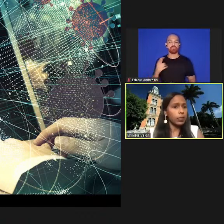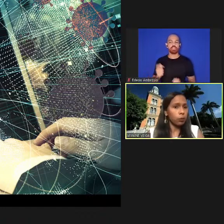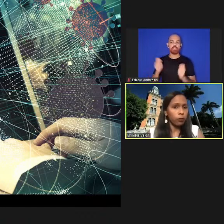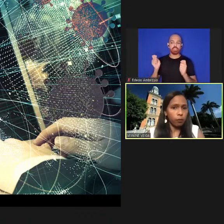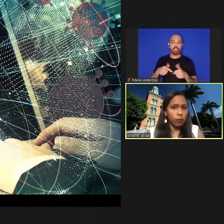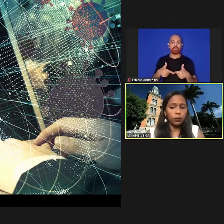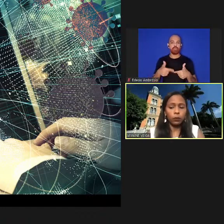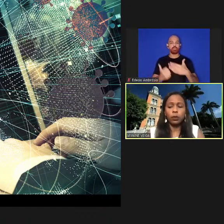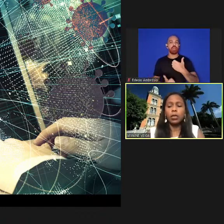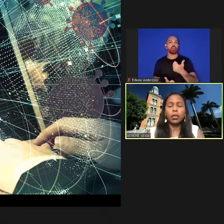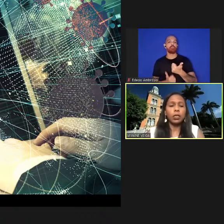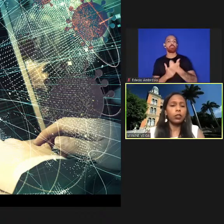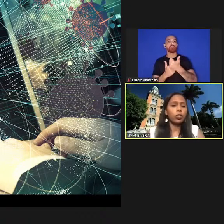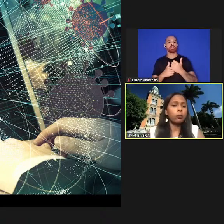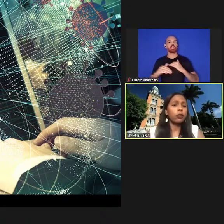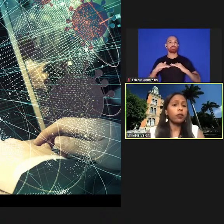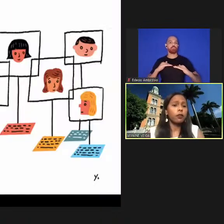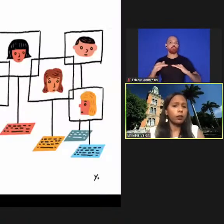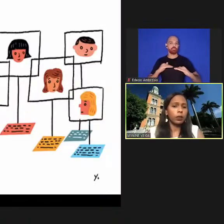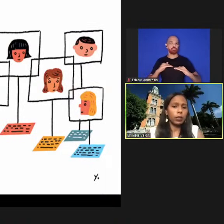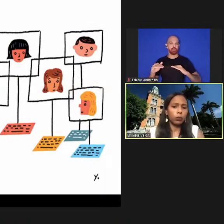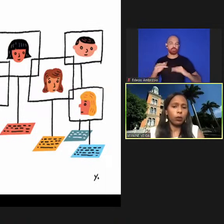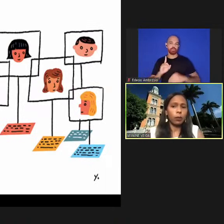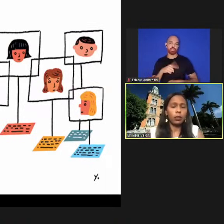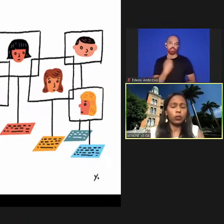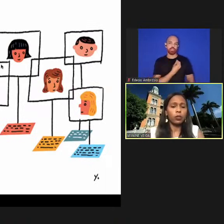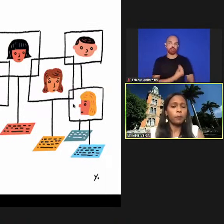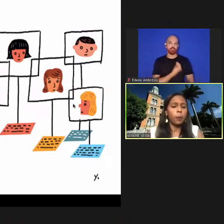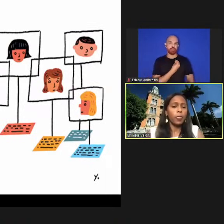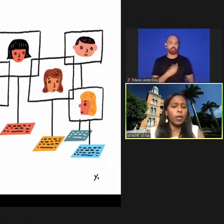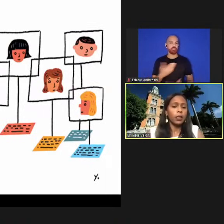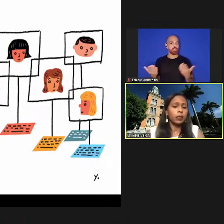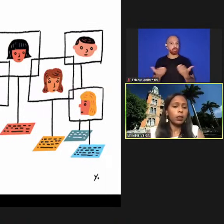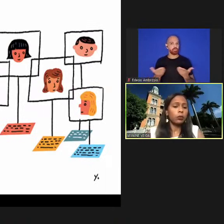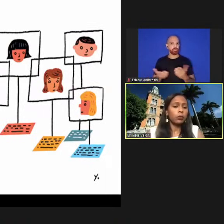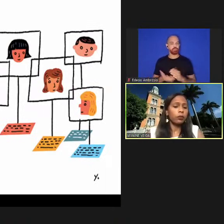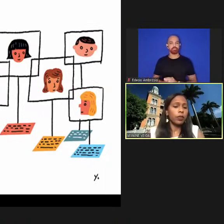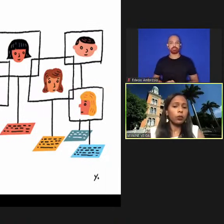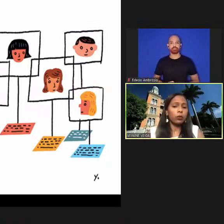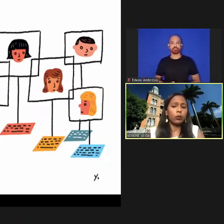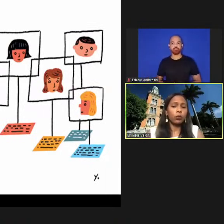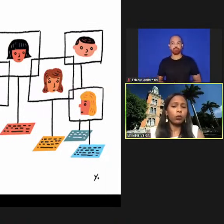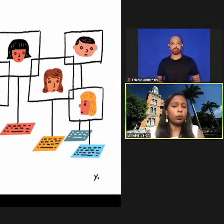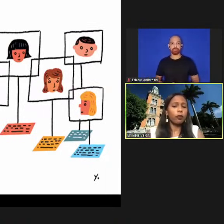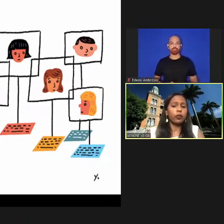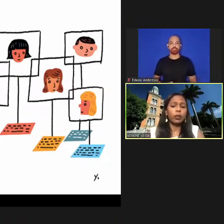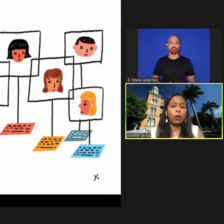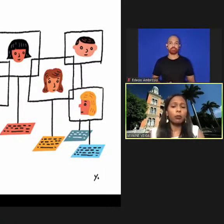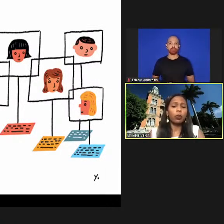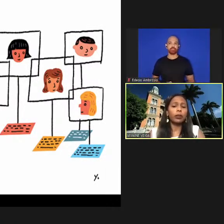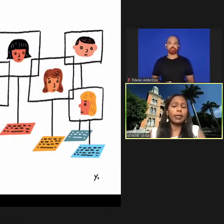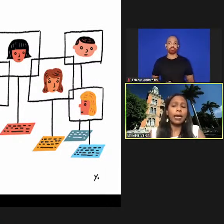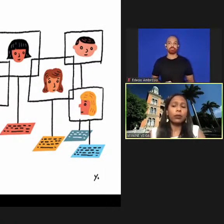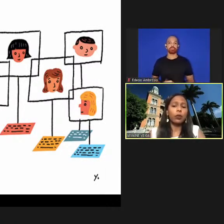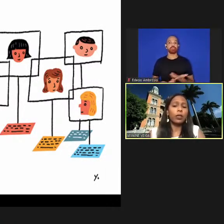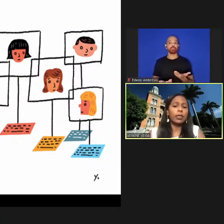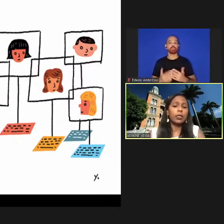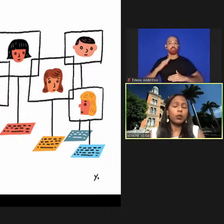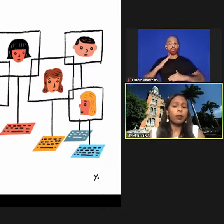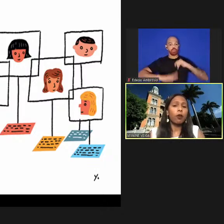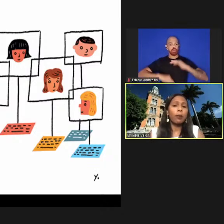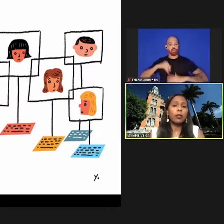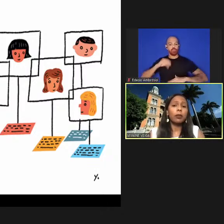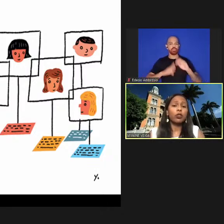apoiar nesse movimento que estamos vivendo aqui atualmente então vem o profissional bibliotecário que